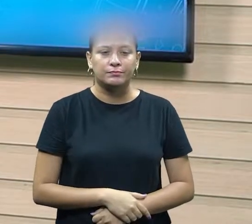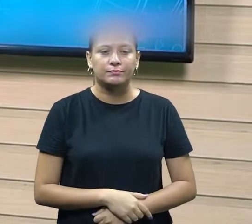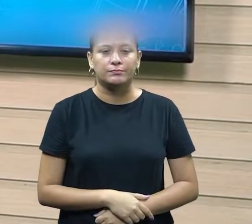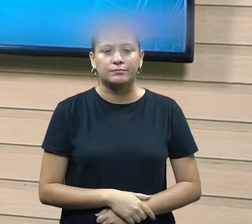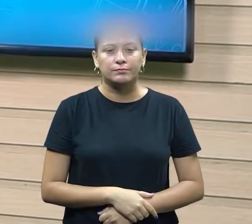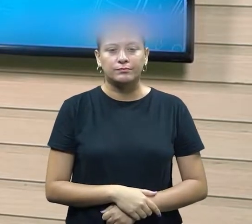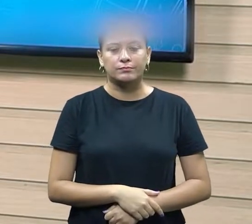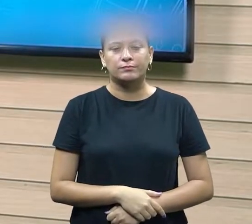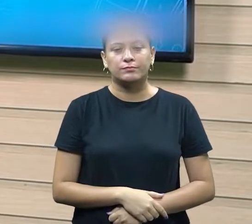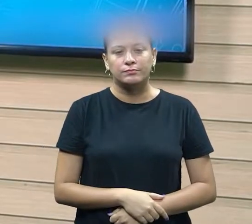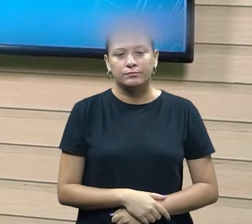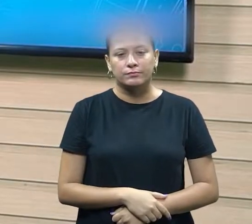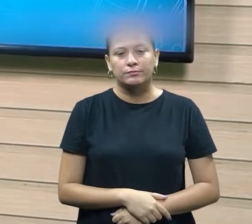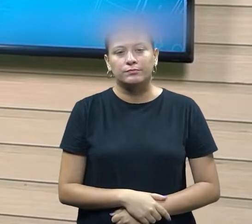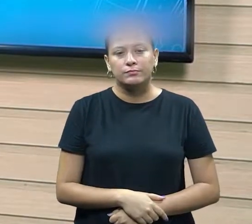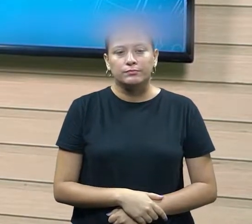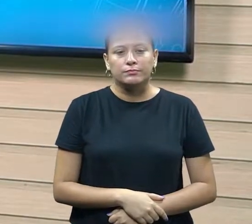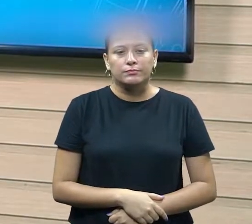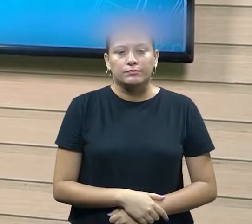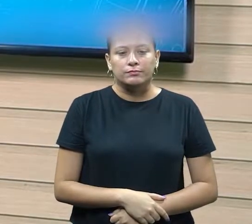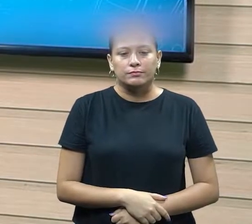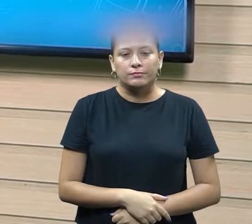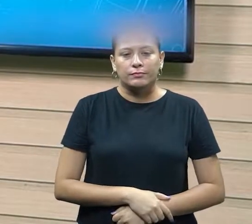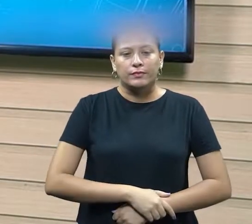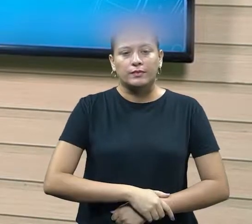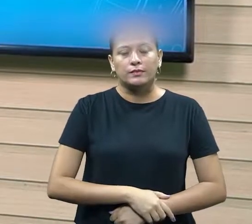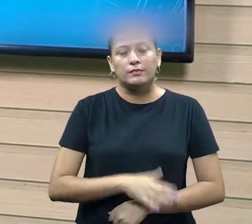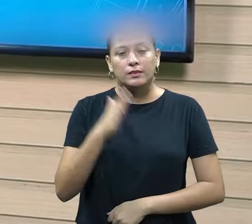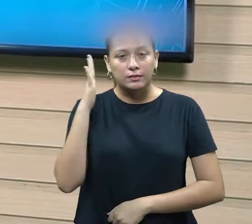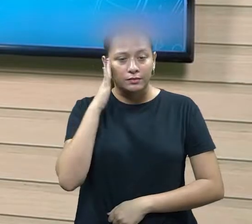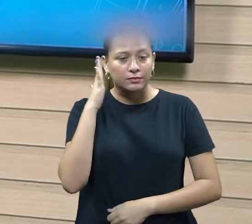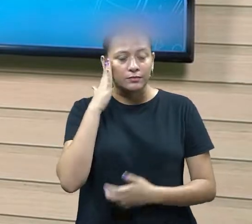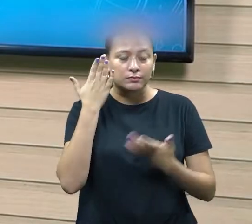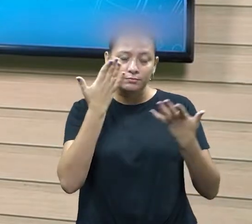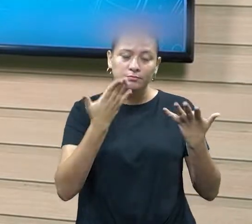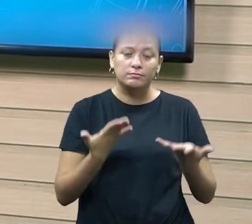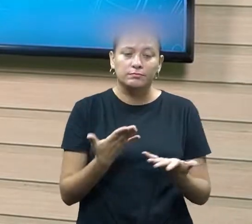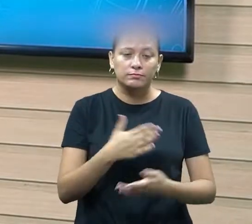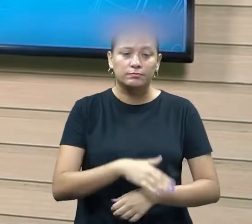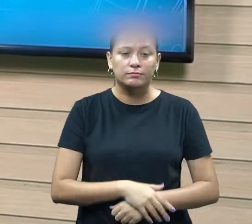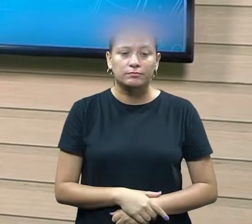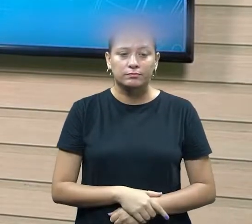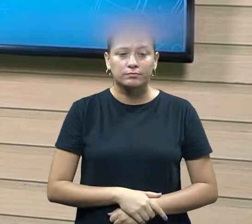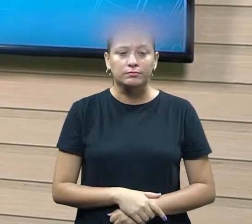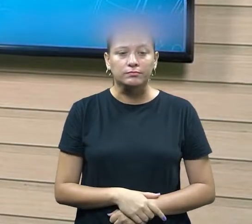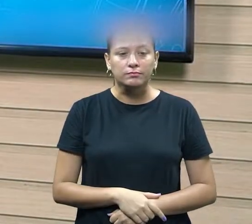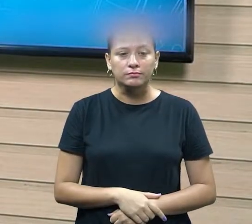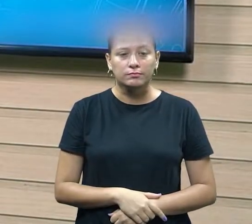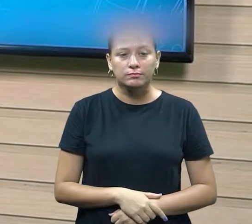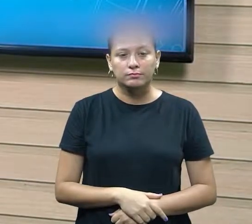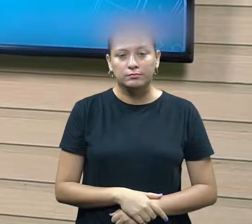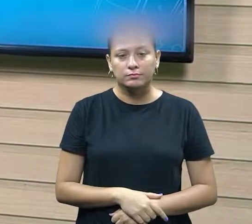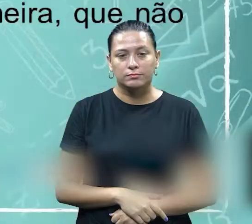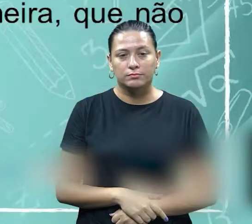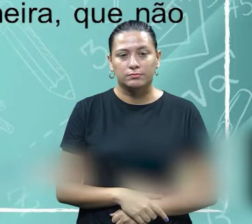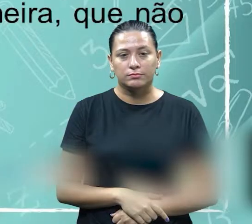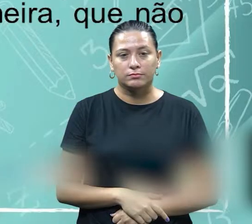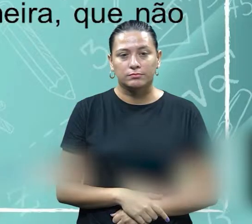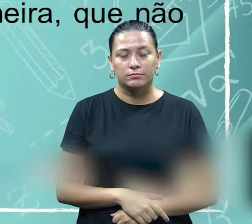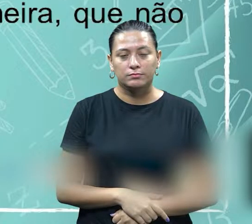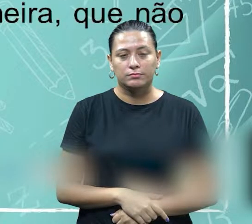palavra e direcionar para essas situações